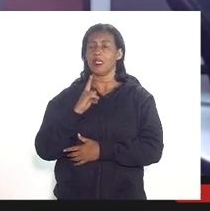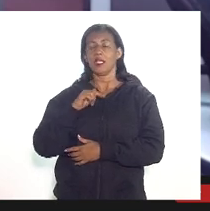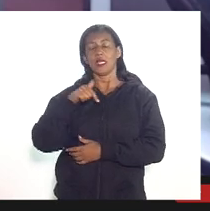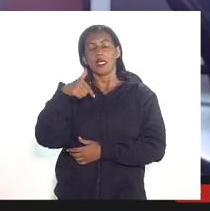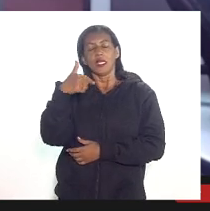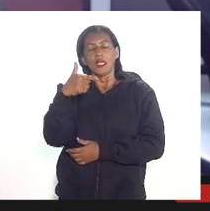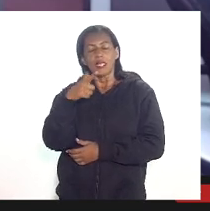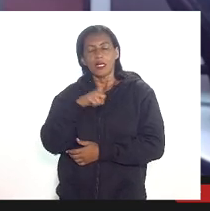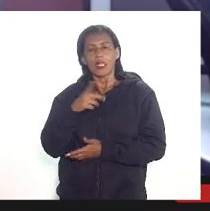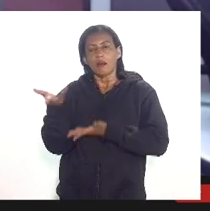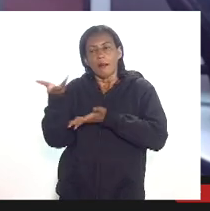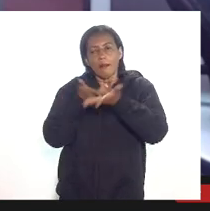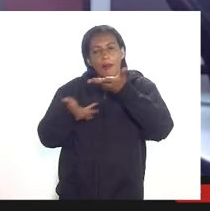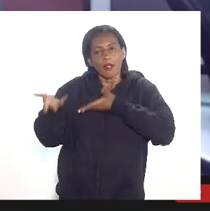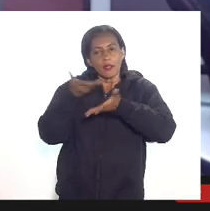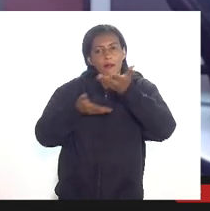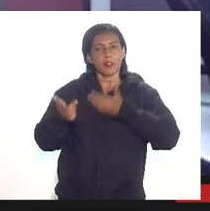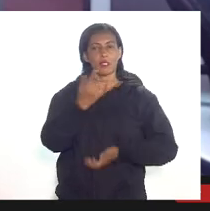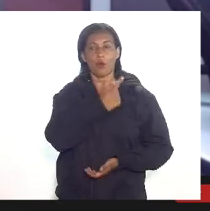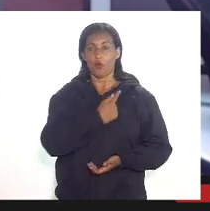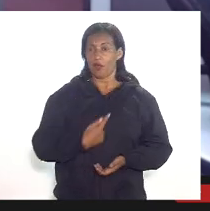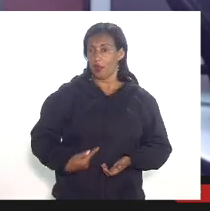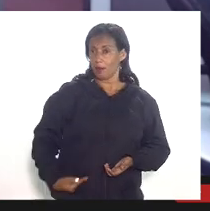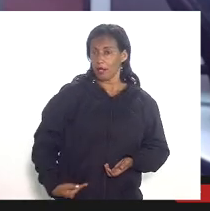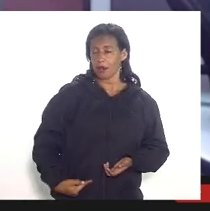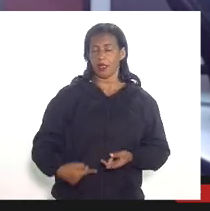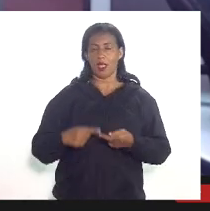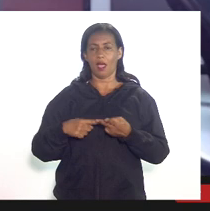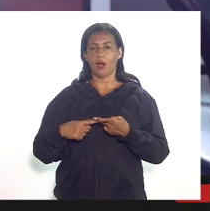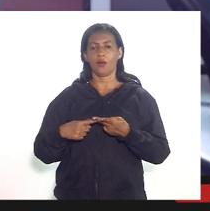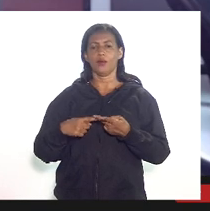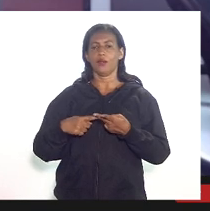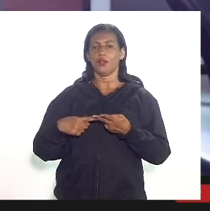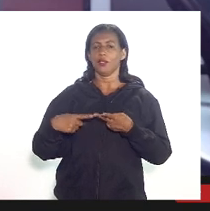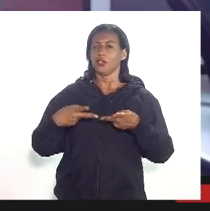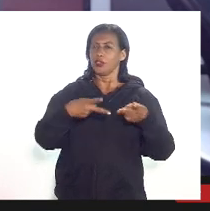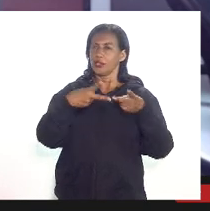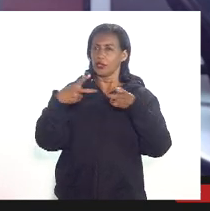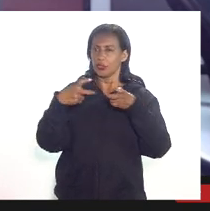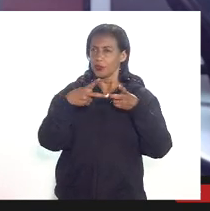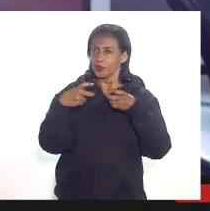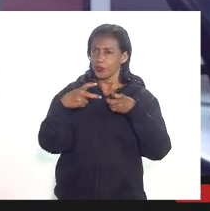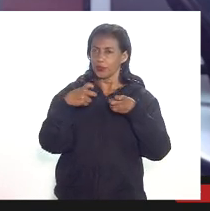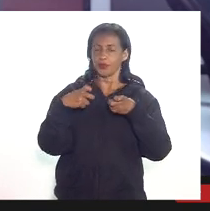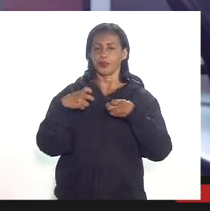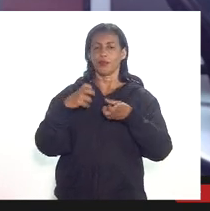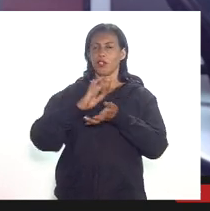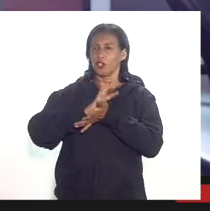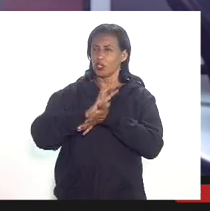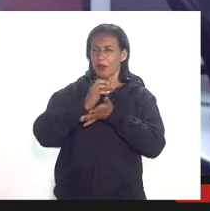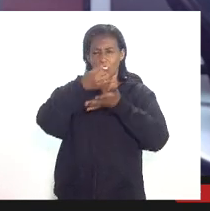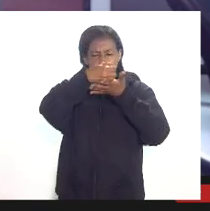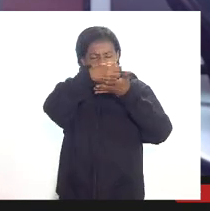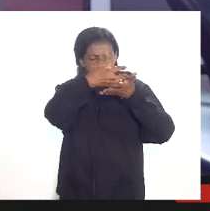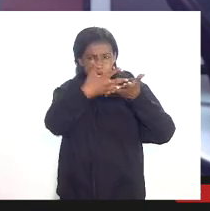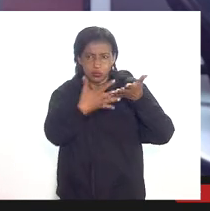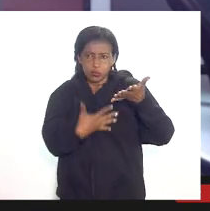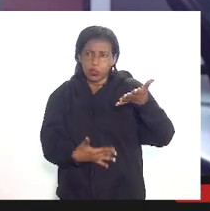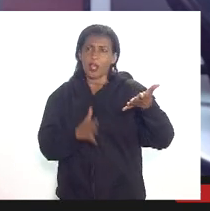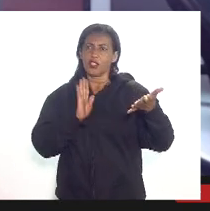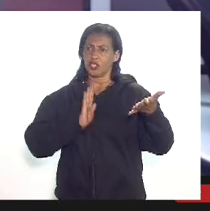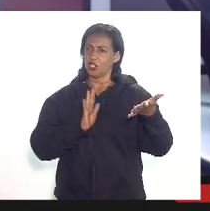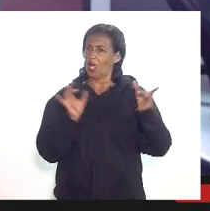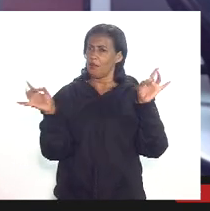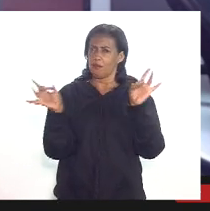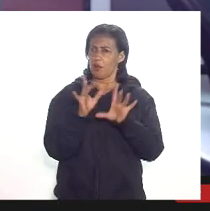participações governamentais como eu falei aqui a discriminação o gastos na produção também discriminado e assim por diante